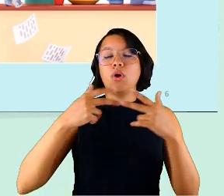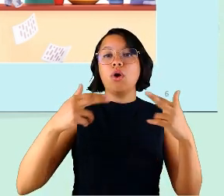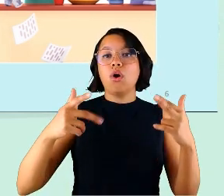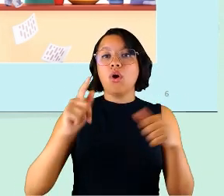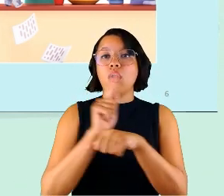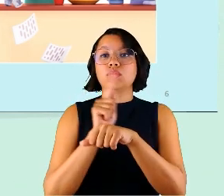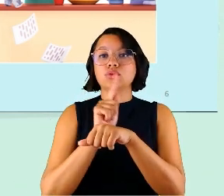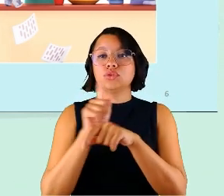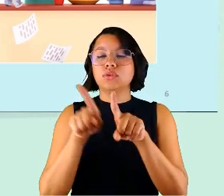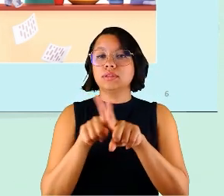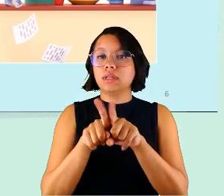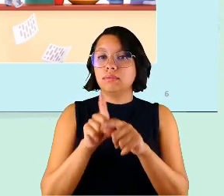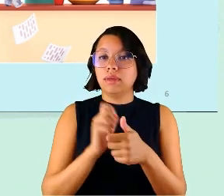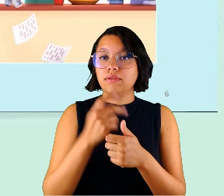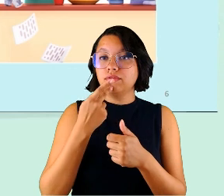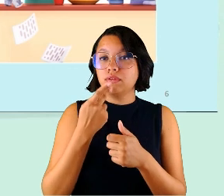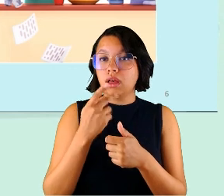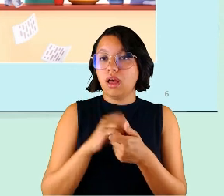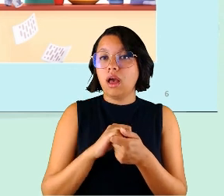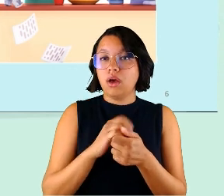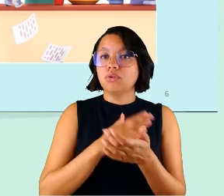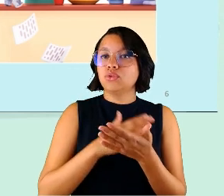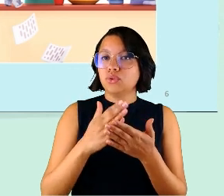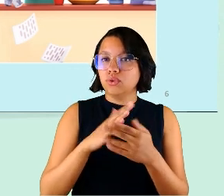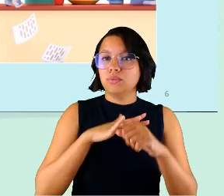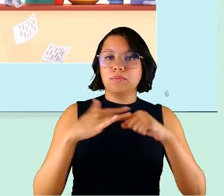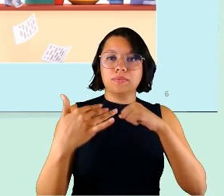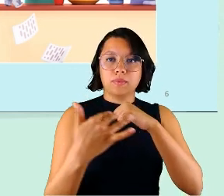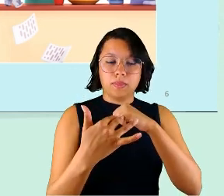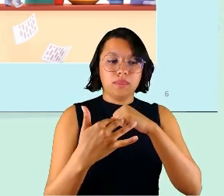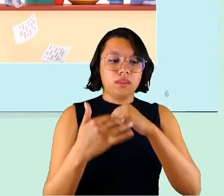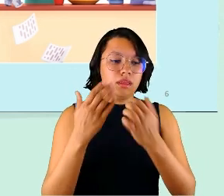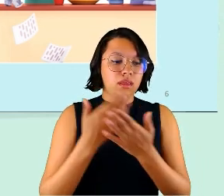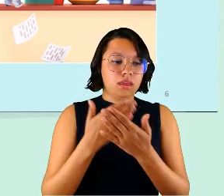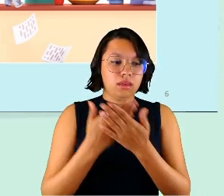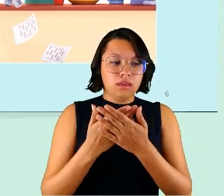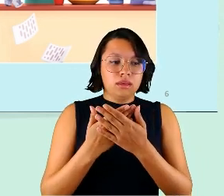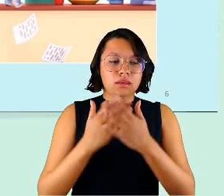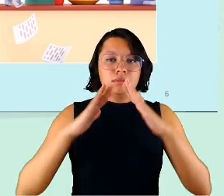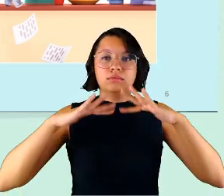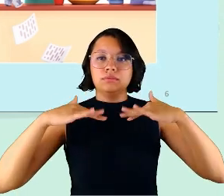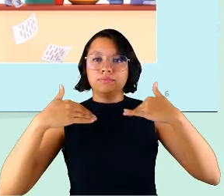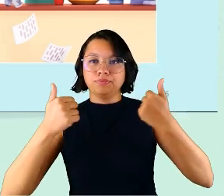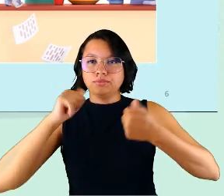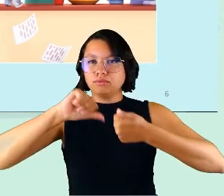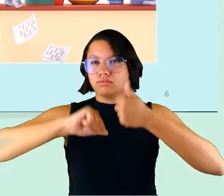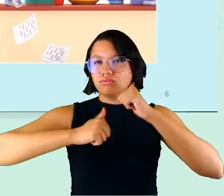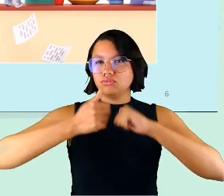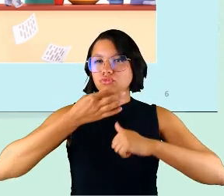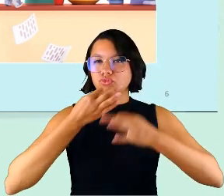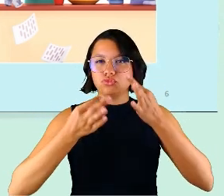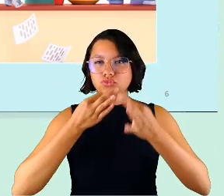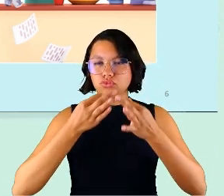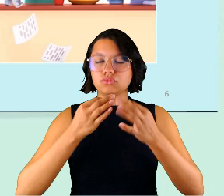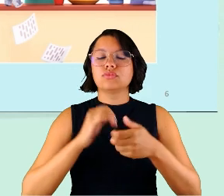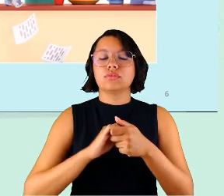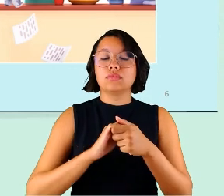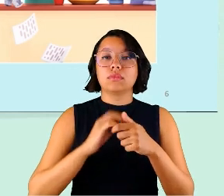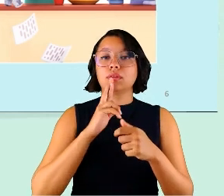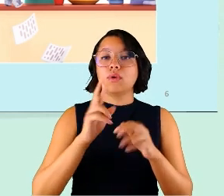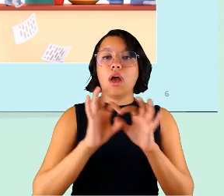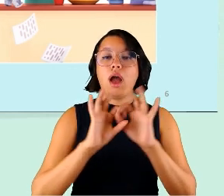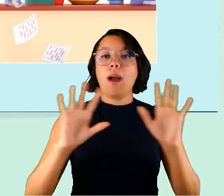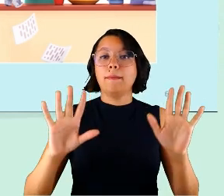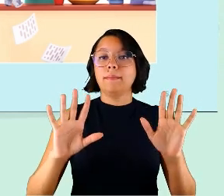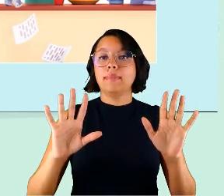coisa que os gestores também relataram bem no início da pandemia, isso nos estudos qualitativos, respostas abertas, era